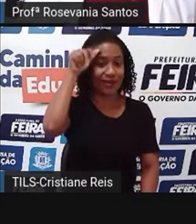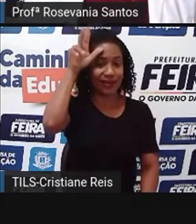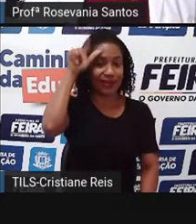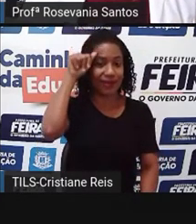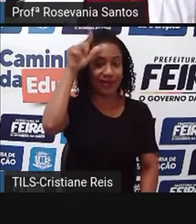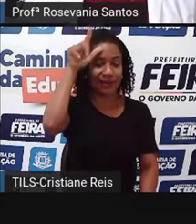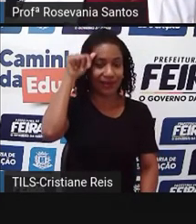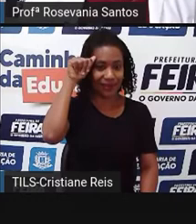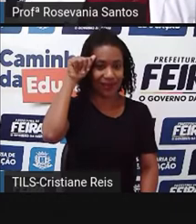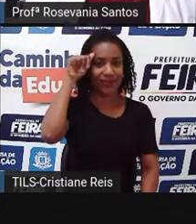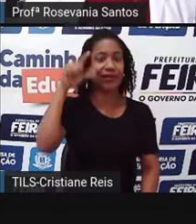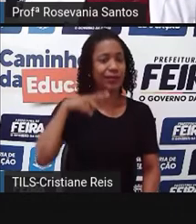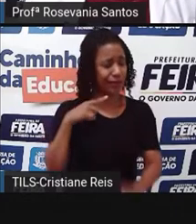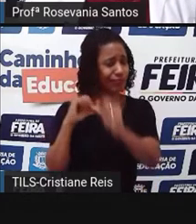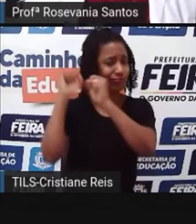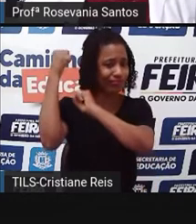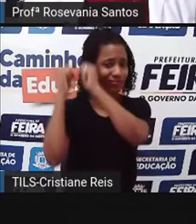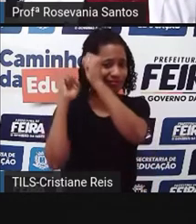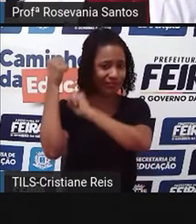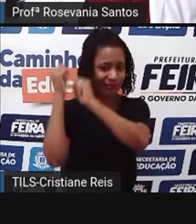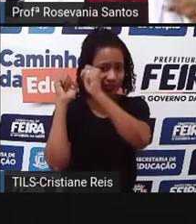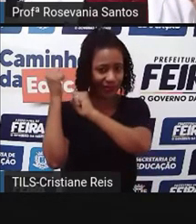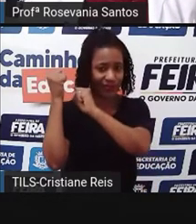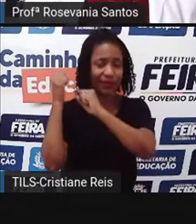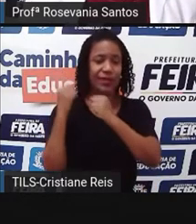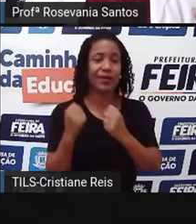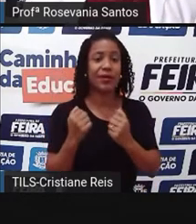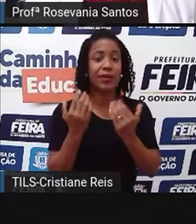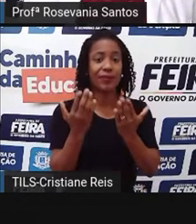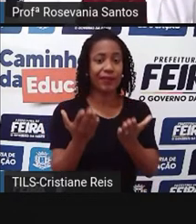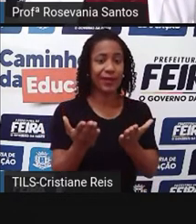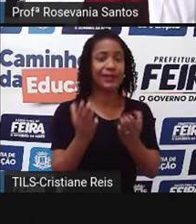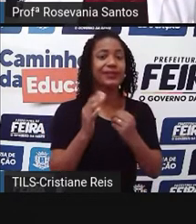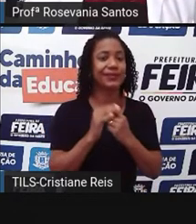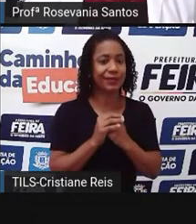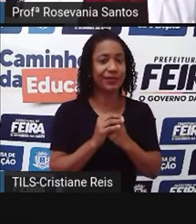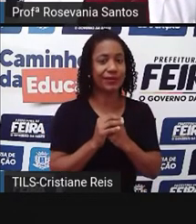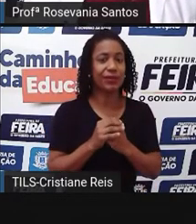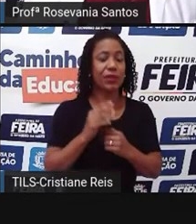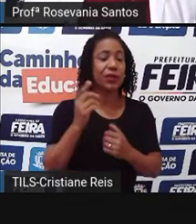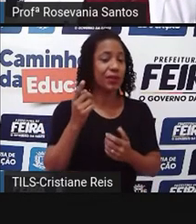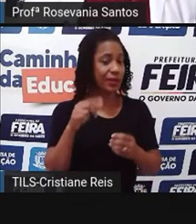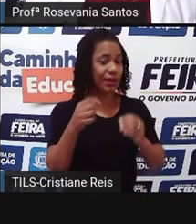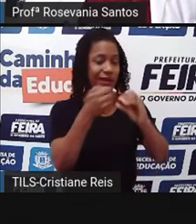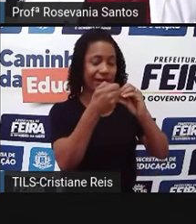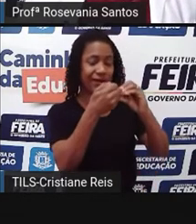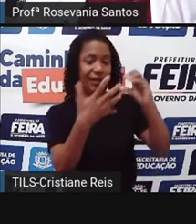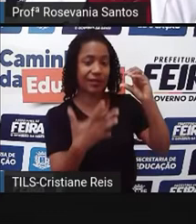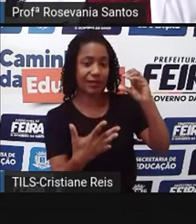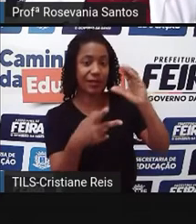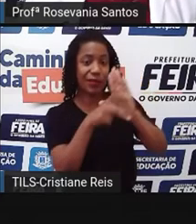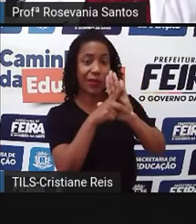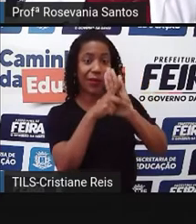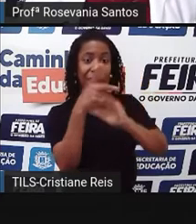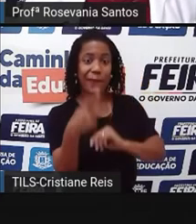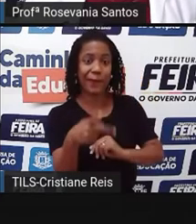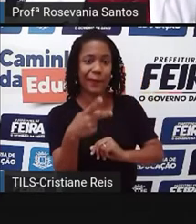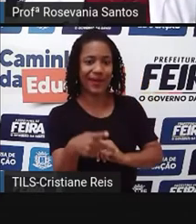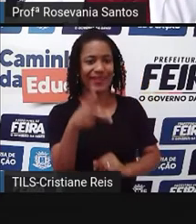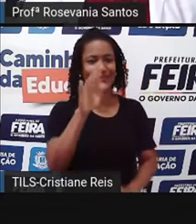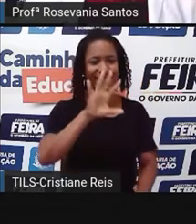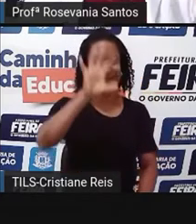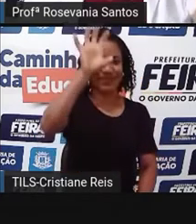amazônico como, vamos dizer assim, o próprio sul da região. Então, vocês percebam aqui a